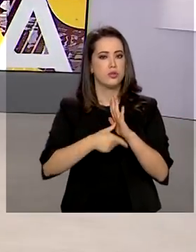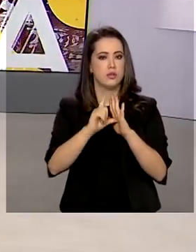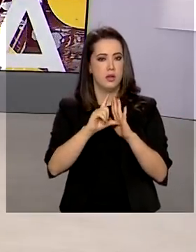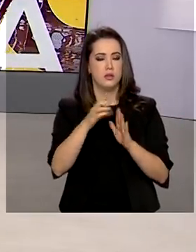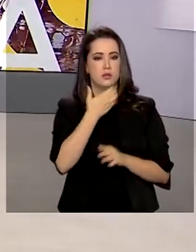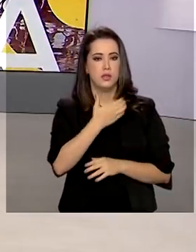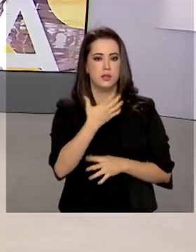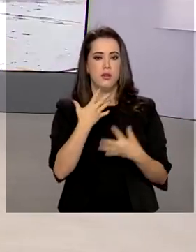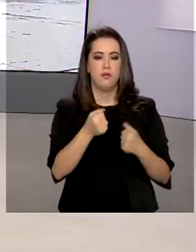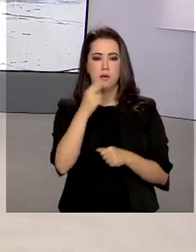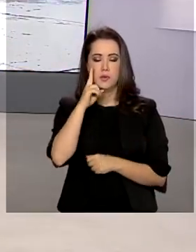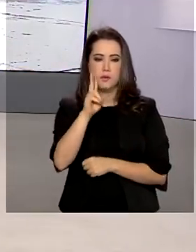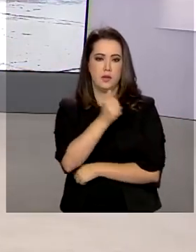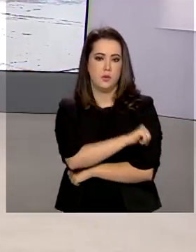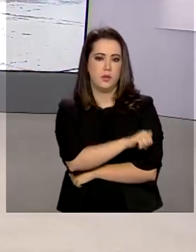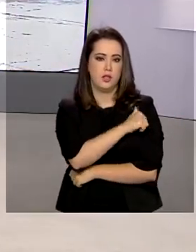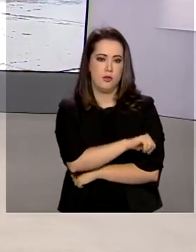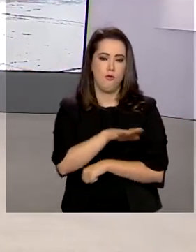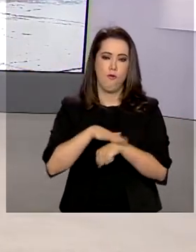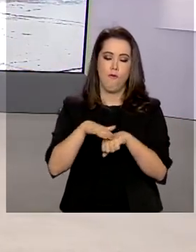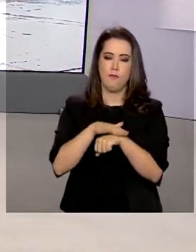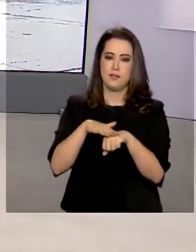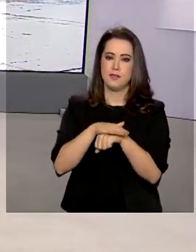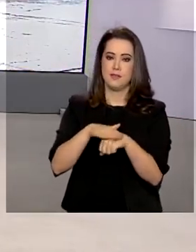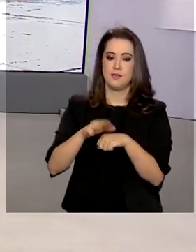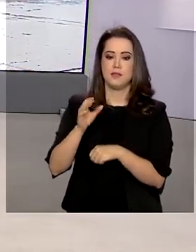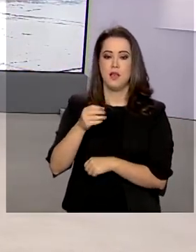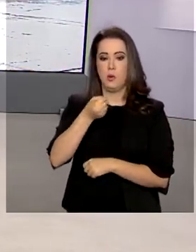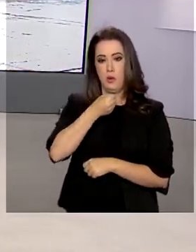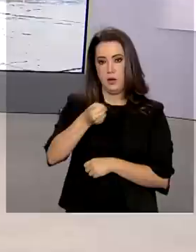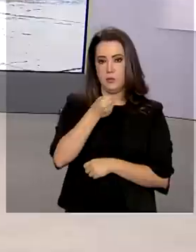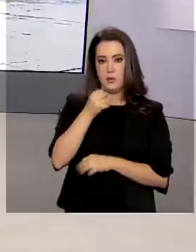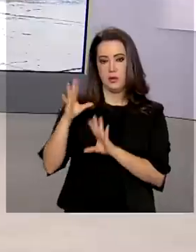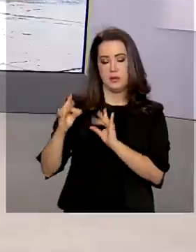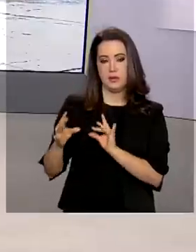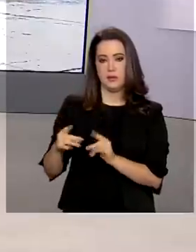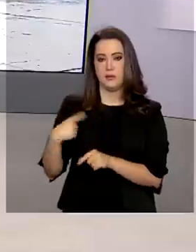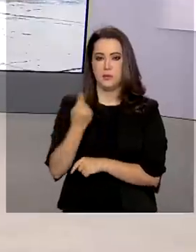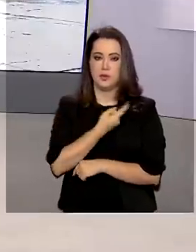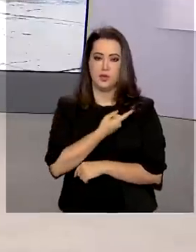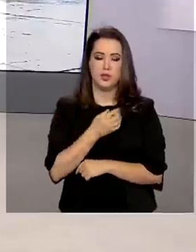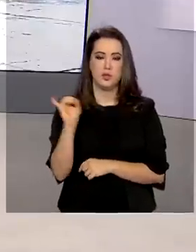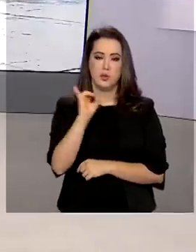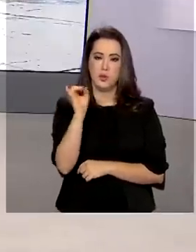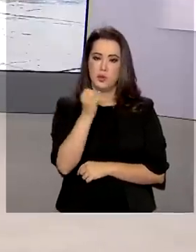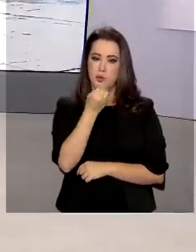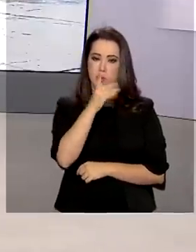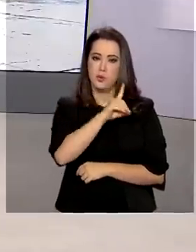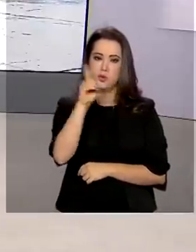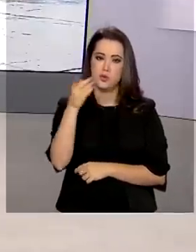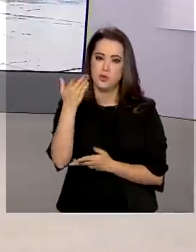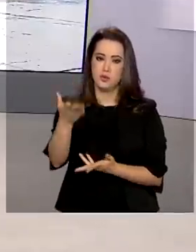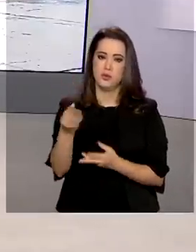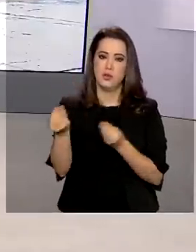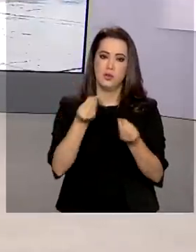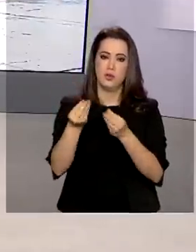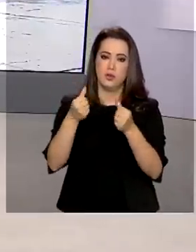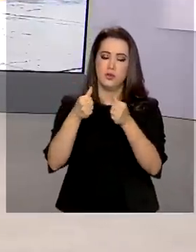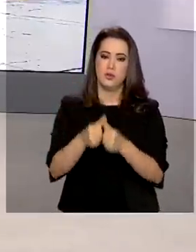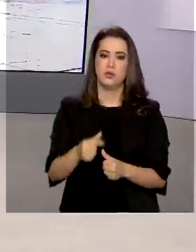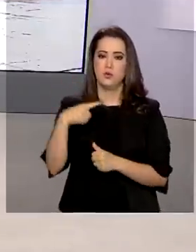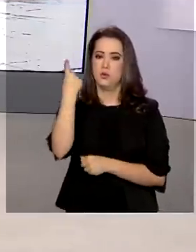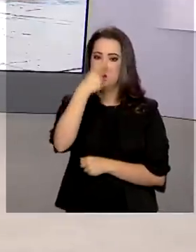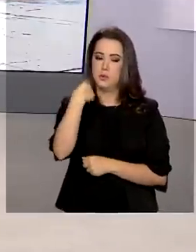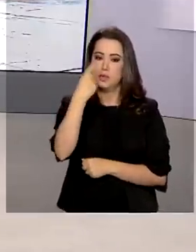direto ao Rio de Janeiro conversar com a repórter Cláudia Boiunga, que tem mais detalhes pra gente. Olá, bom dia, Cláudia. Como é que está o